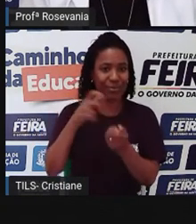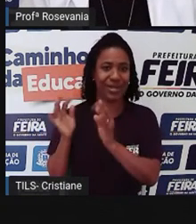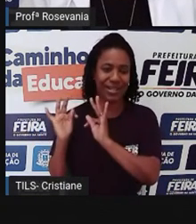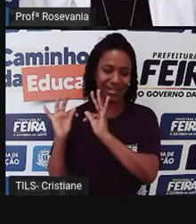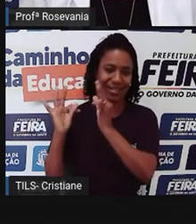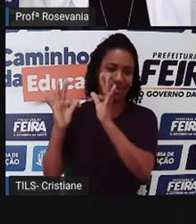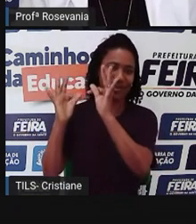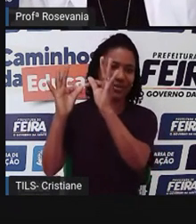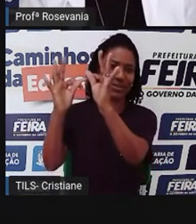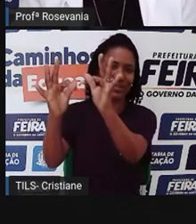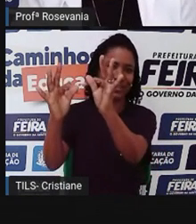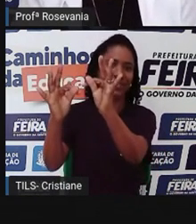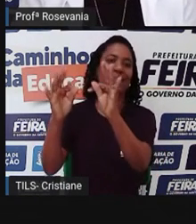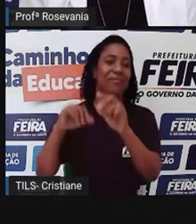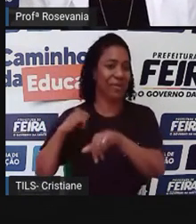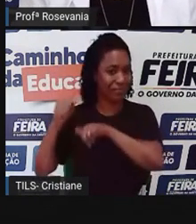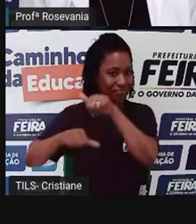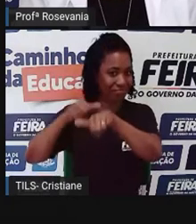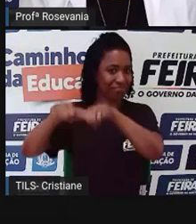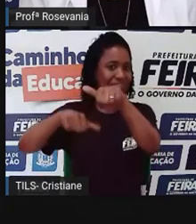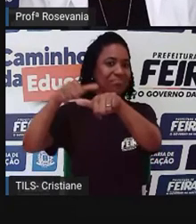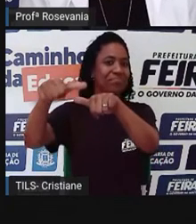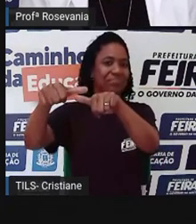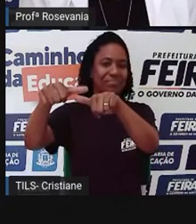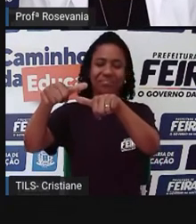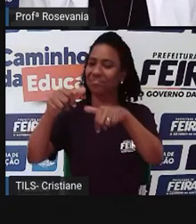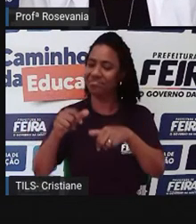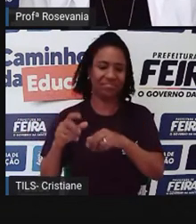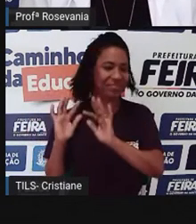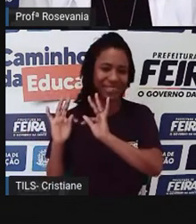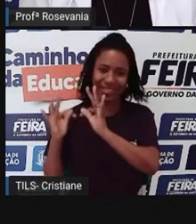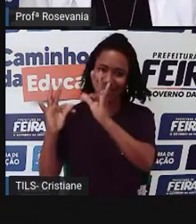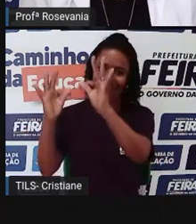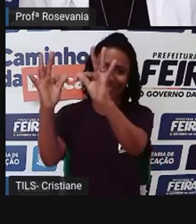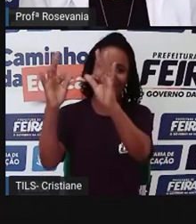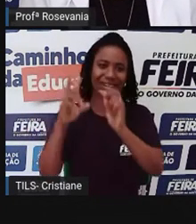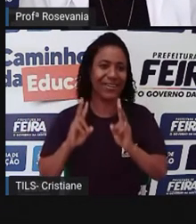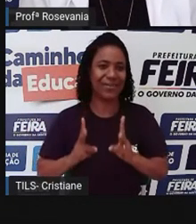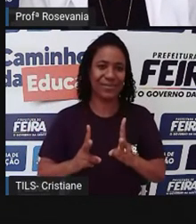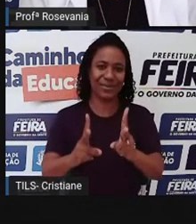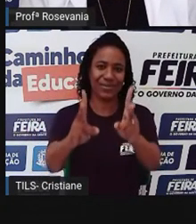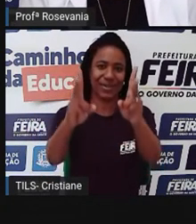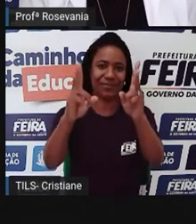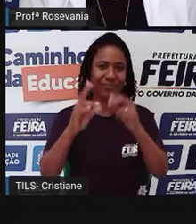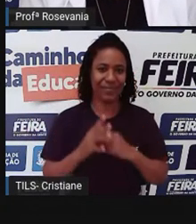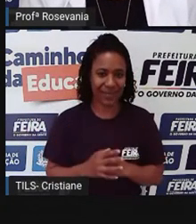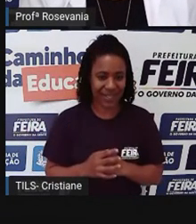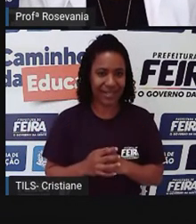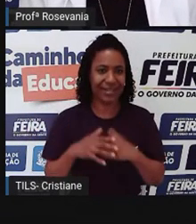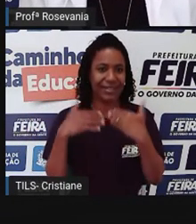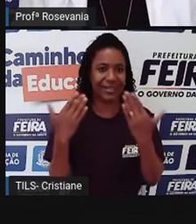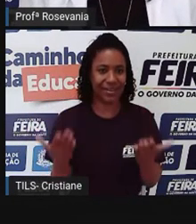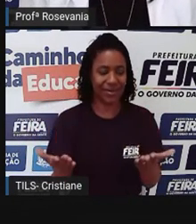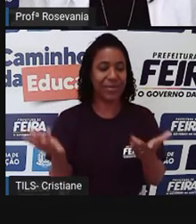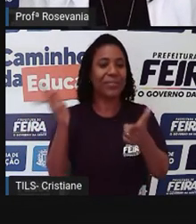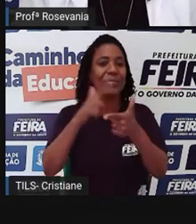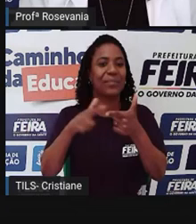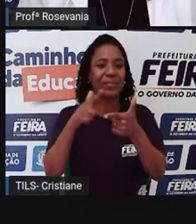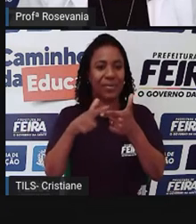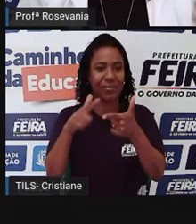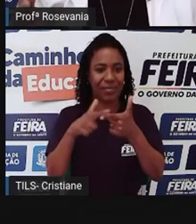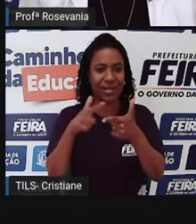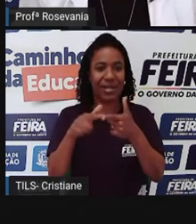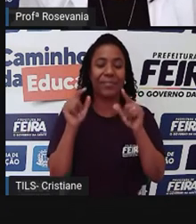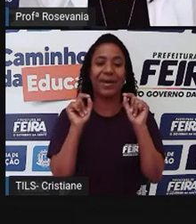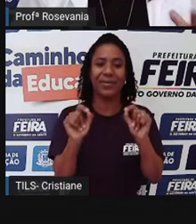certeza não vai mudar tão cedo. Mas aí, depois disso tudo que eu falei gerou um problema que é a questão